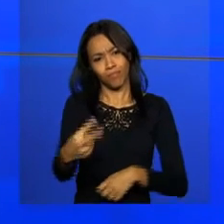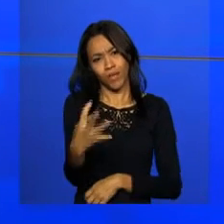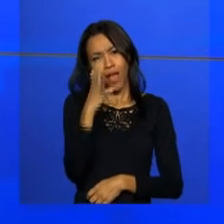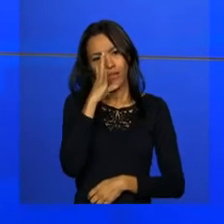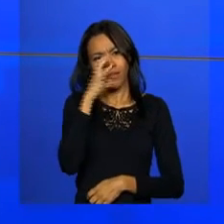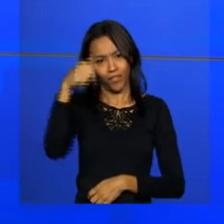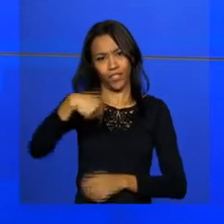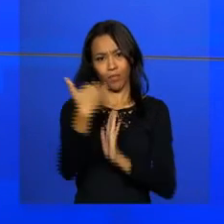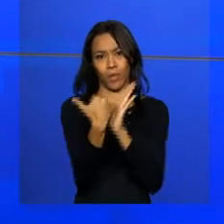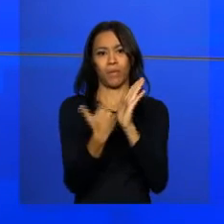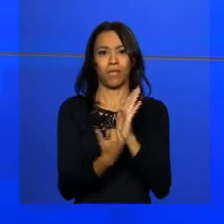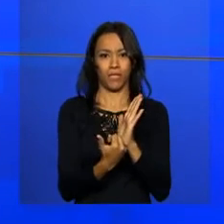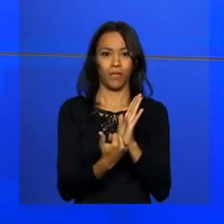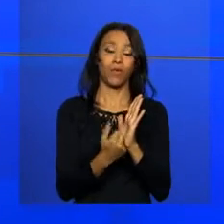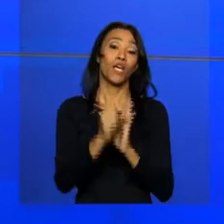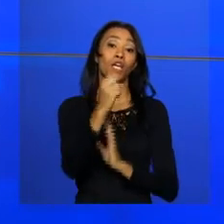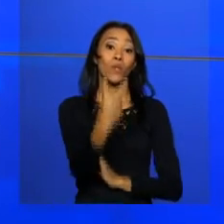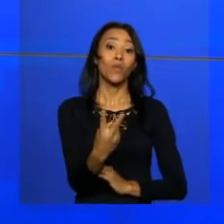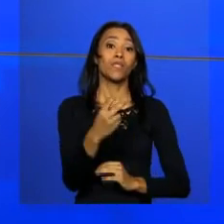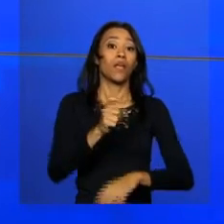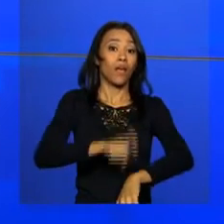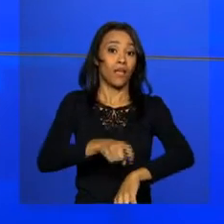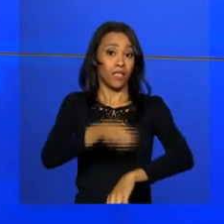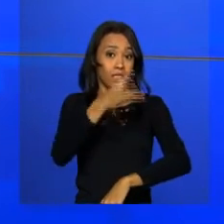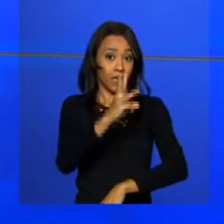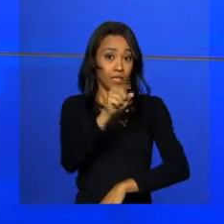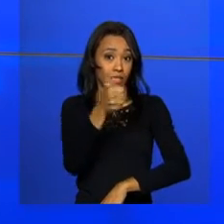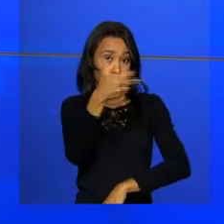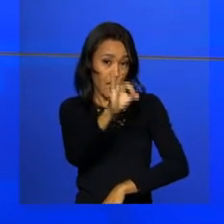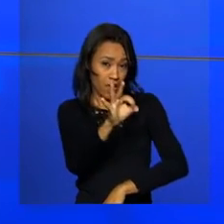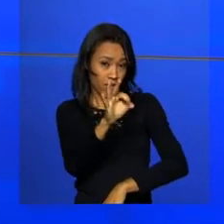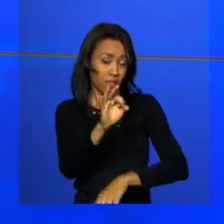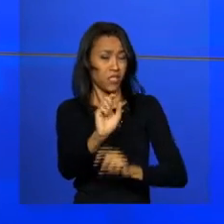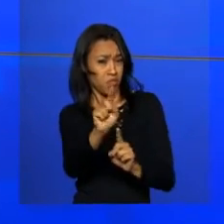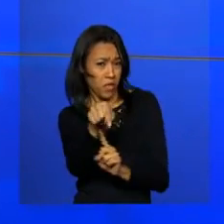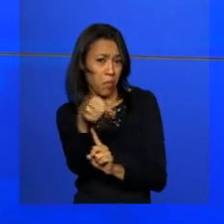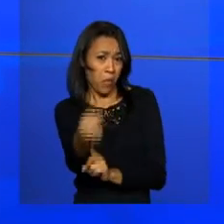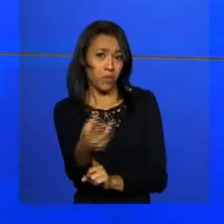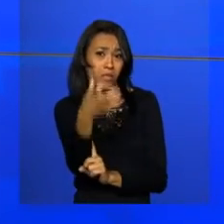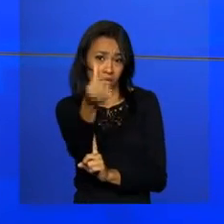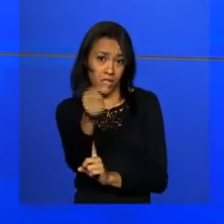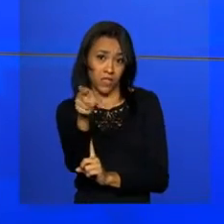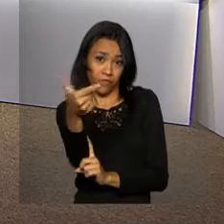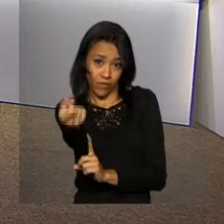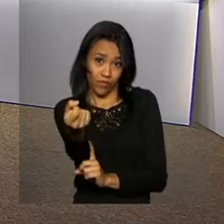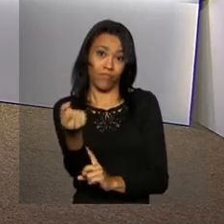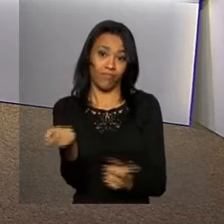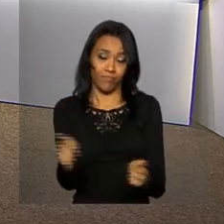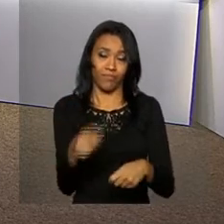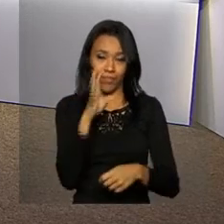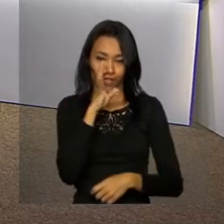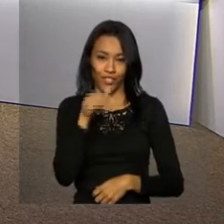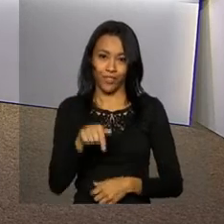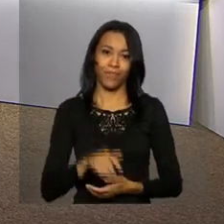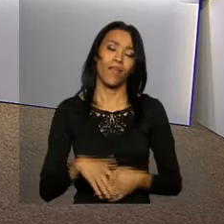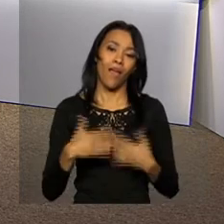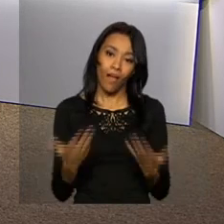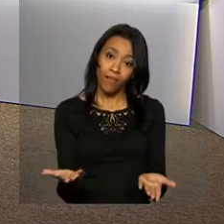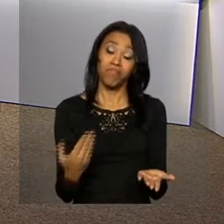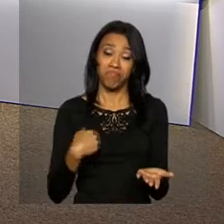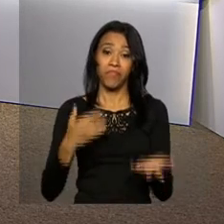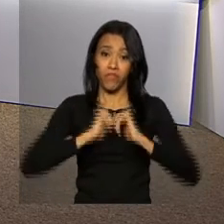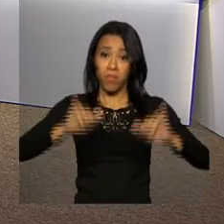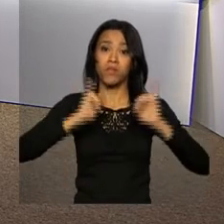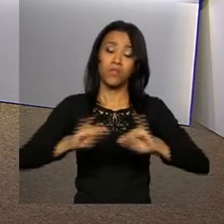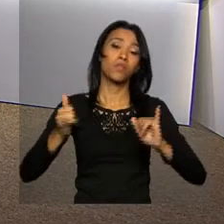nossa programação, hoje em dois horários, às 3h10 da tarde, ou um pouquinho mais tarde, às 6h20. Estas foram as